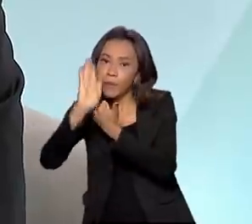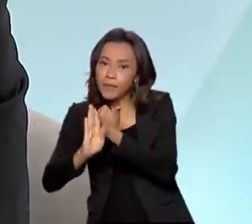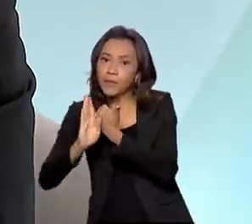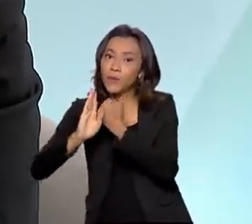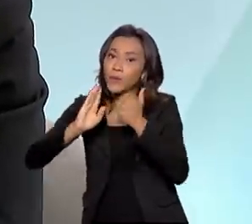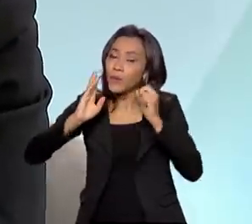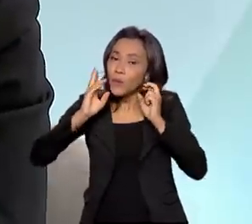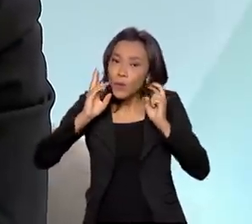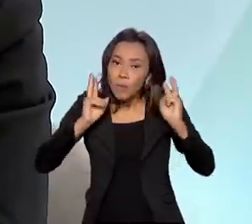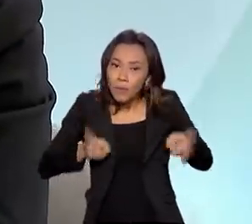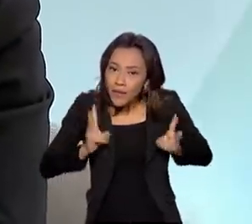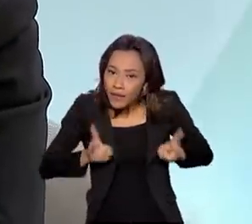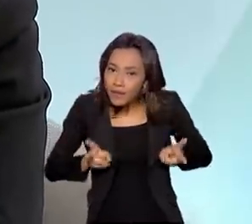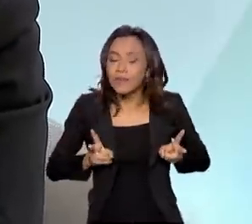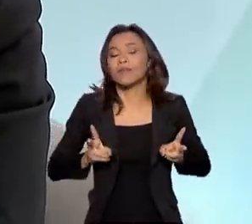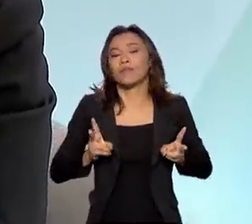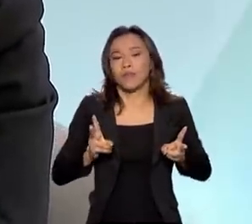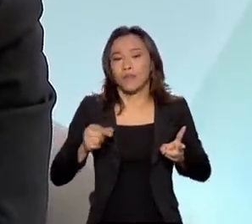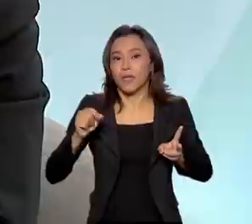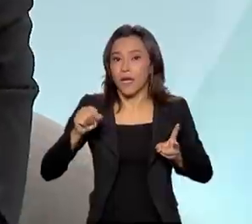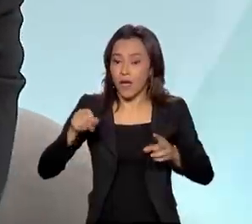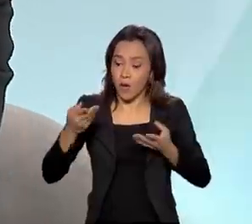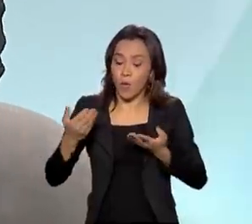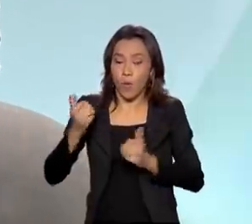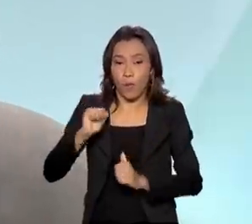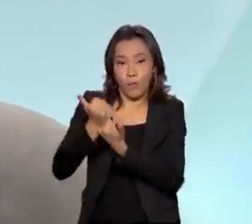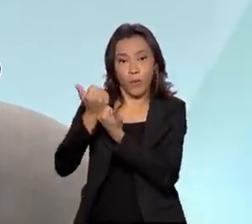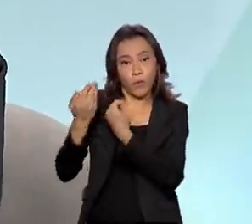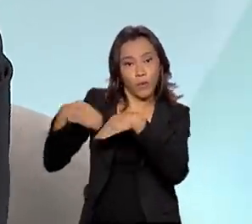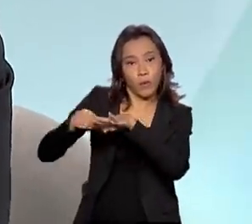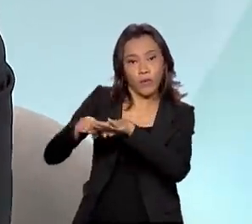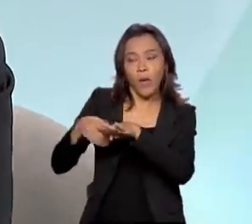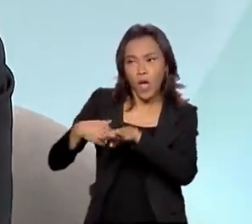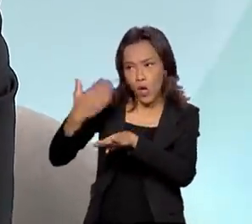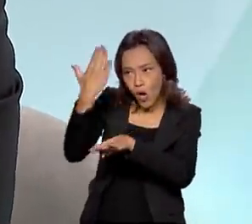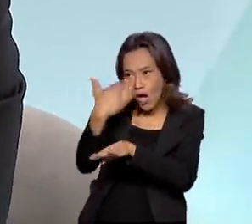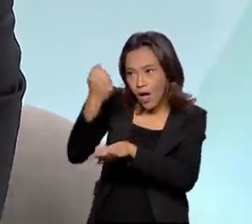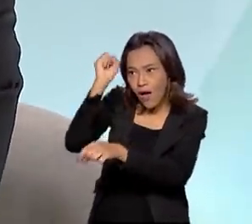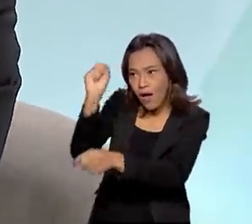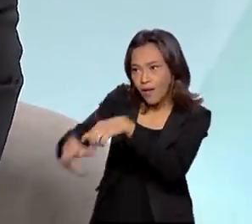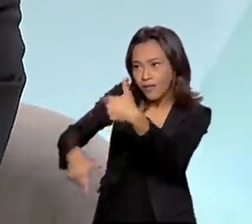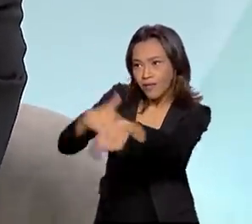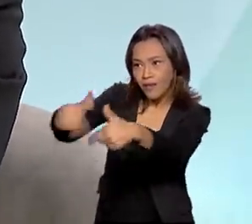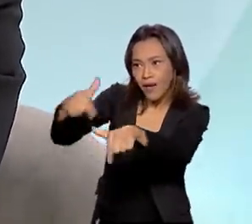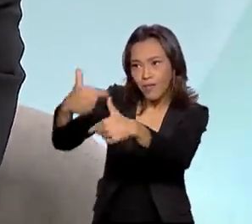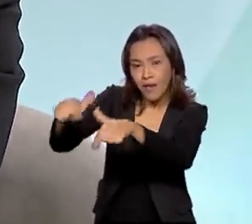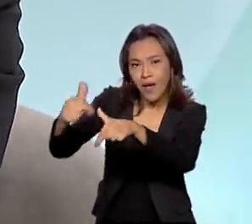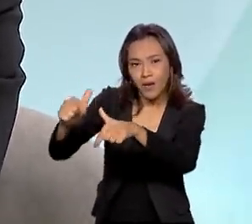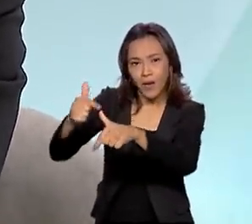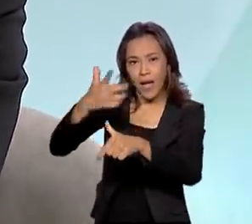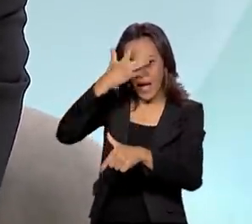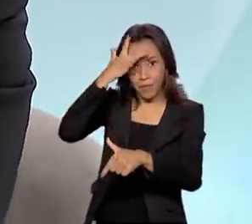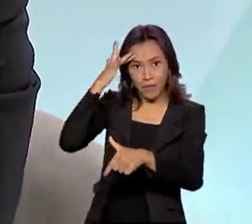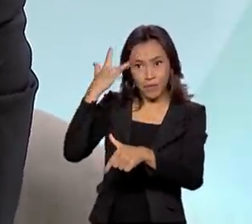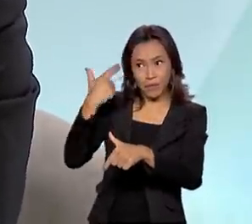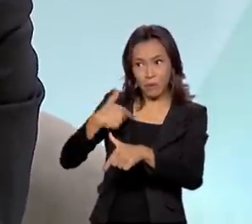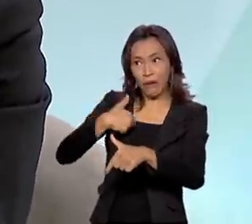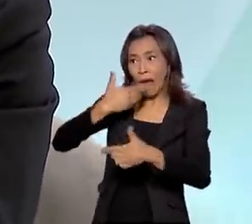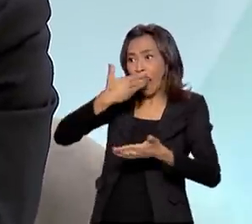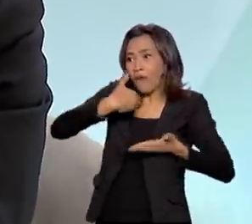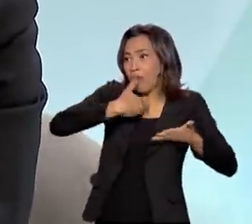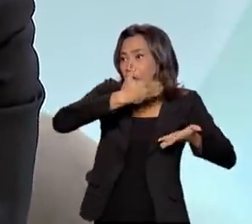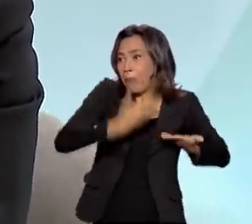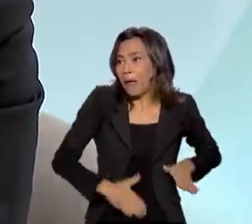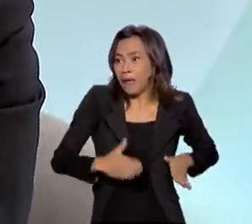mecanismo, o Auxílio Inclusão, para que, ao encontrar uma oportunidade de trabalho, ao invés do cidadão ser punido